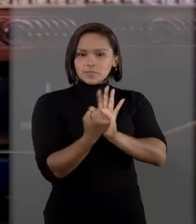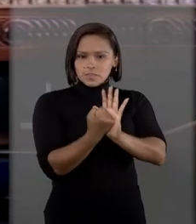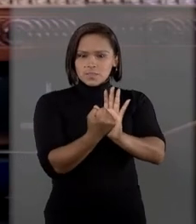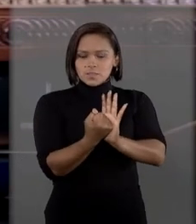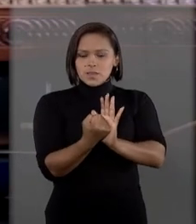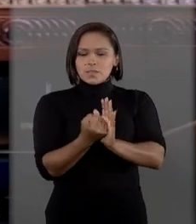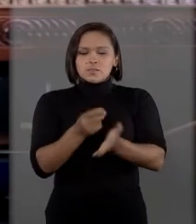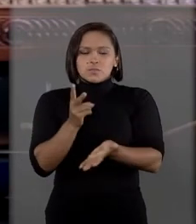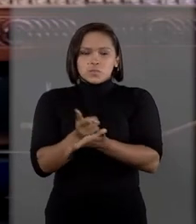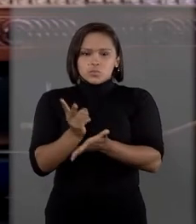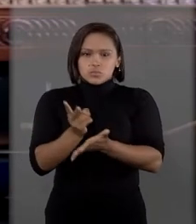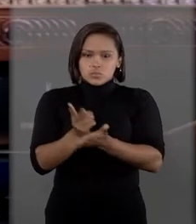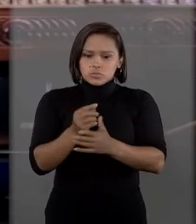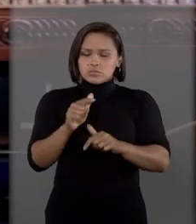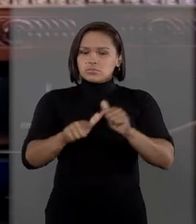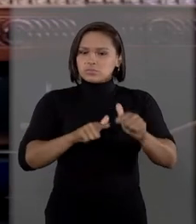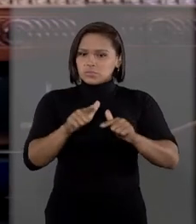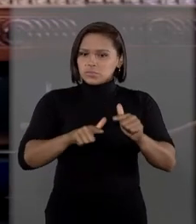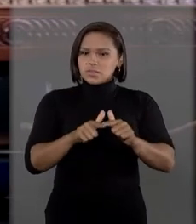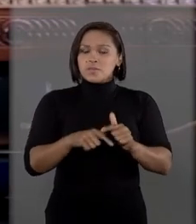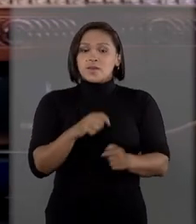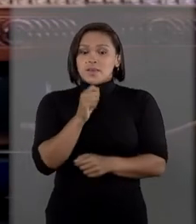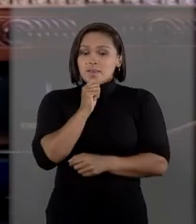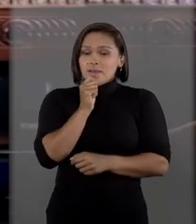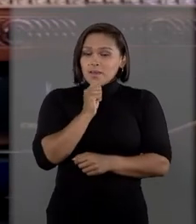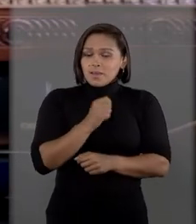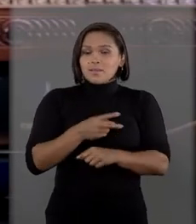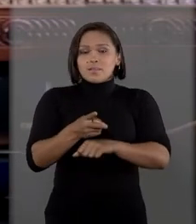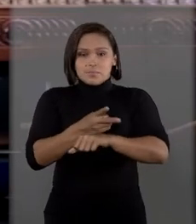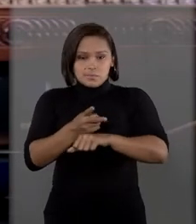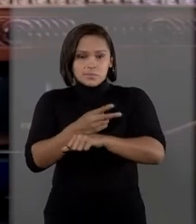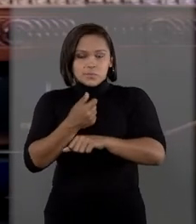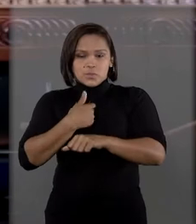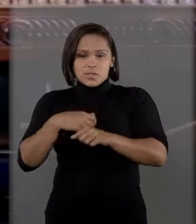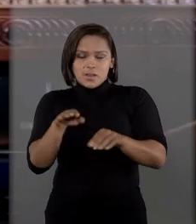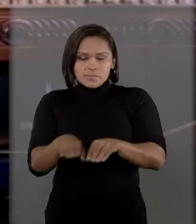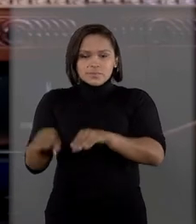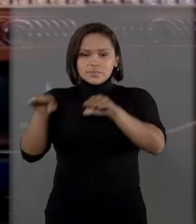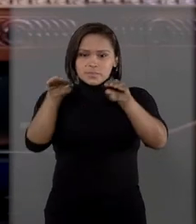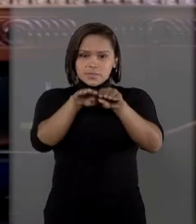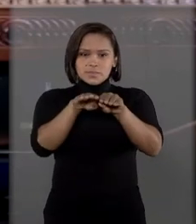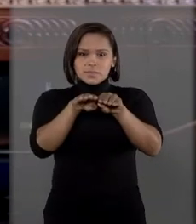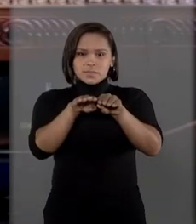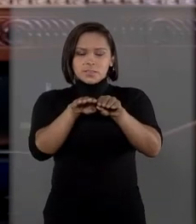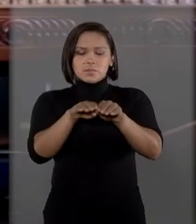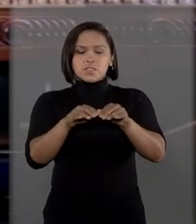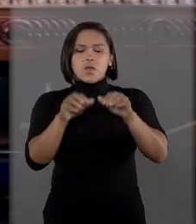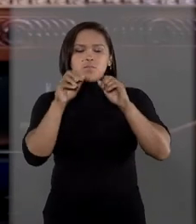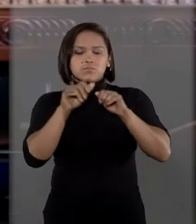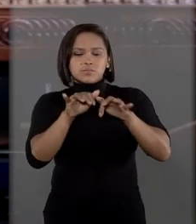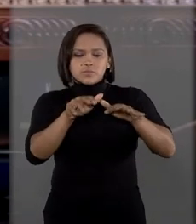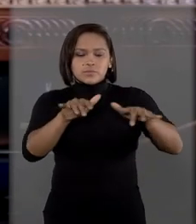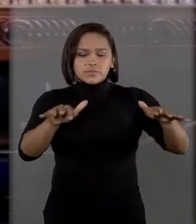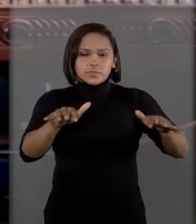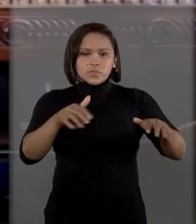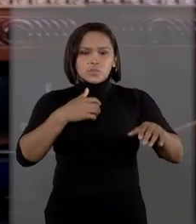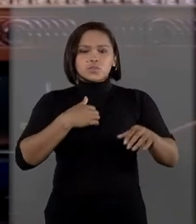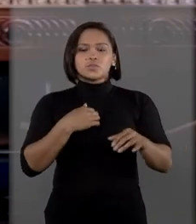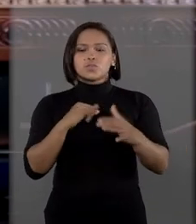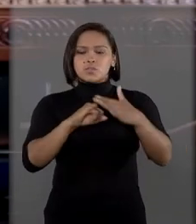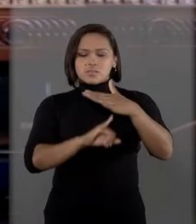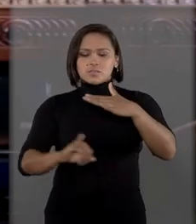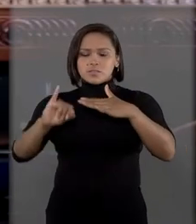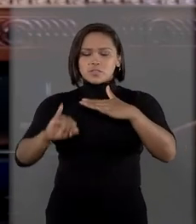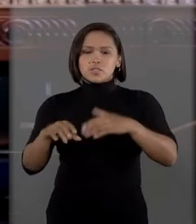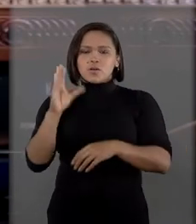implementação, precisa-se ainda, além de tudo isso, estabelecer um fluxo interinstitucional